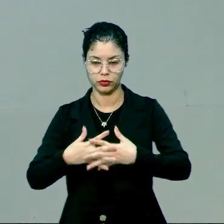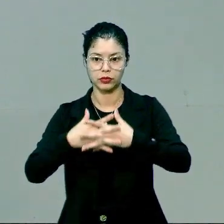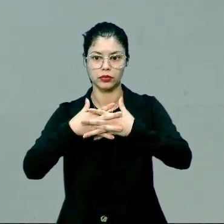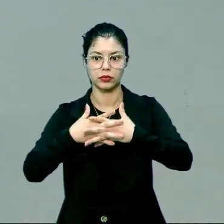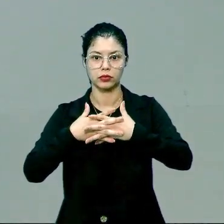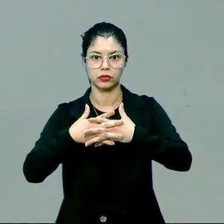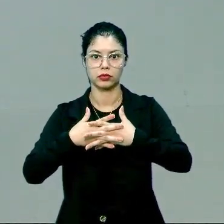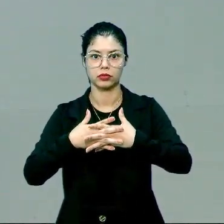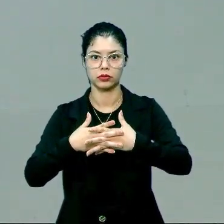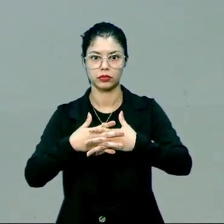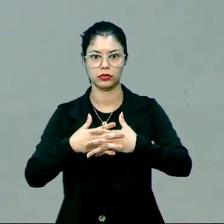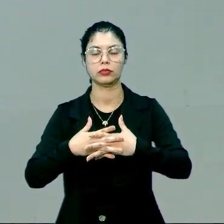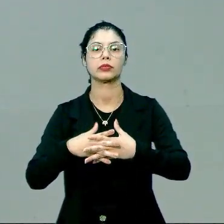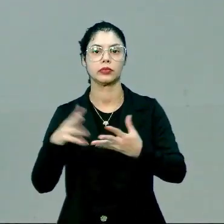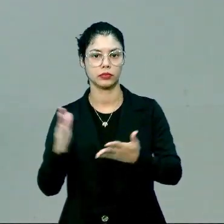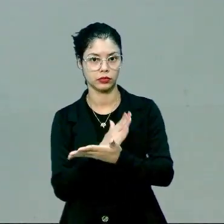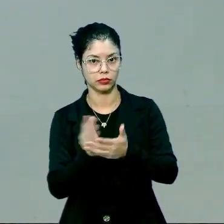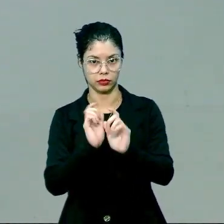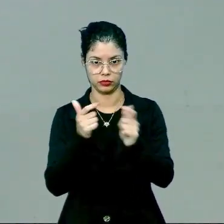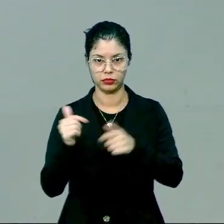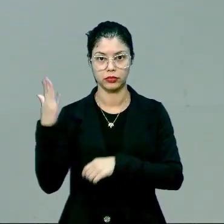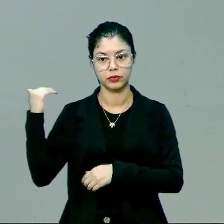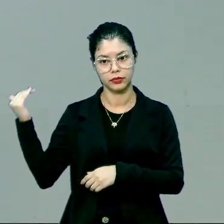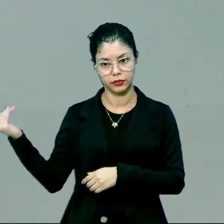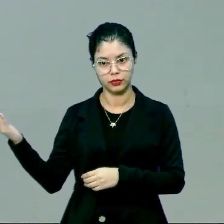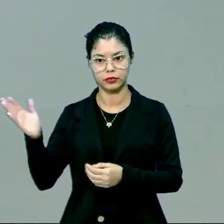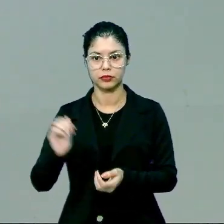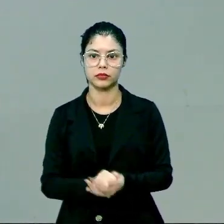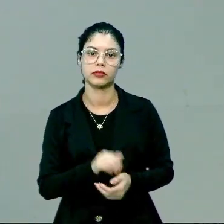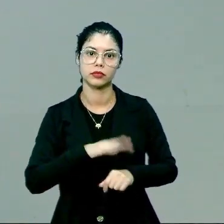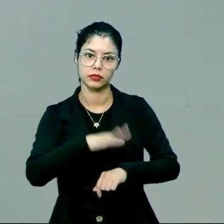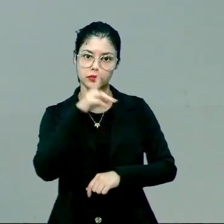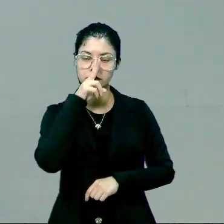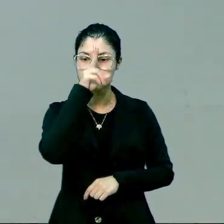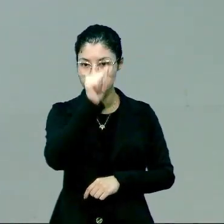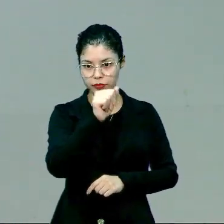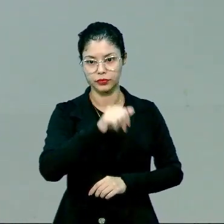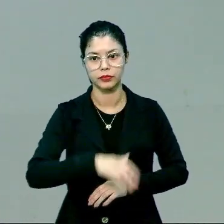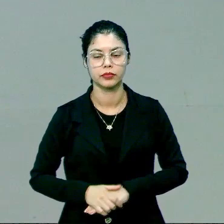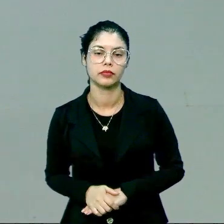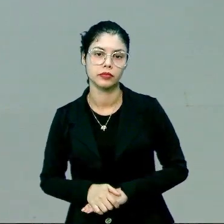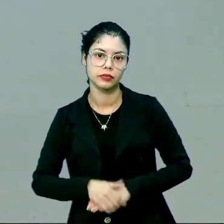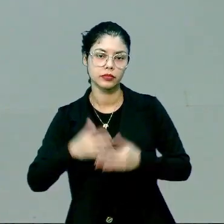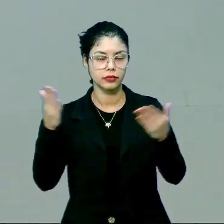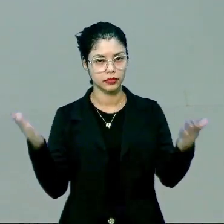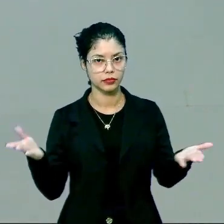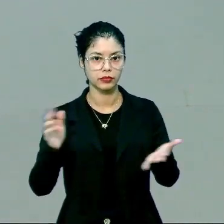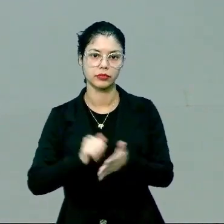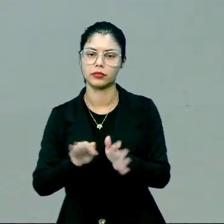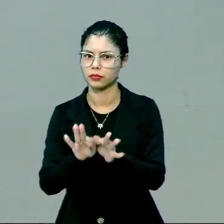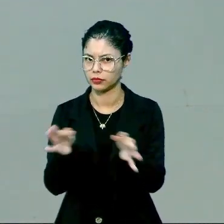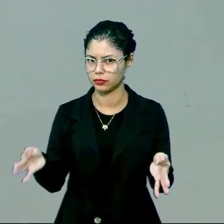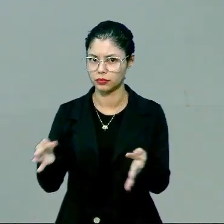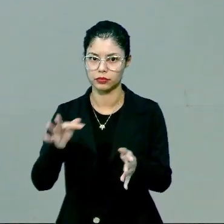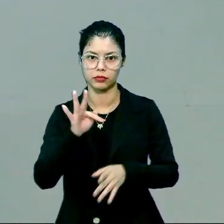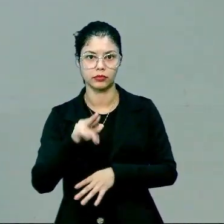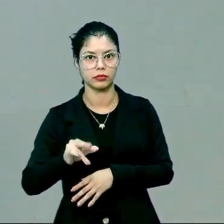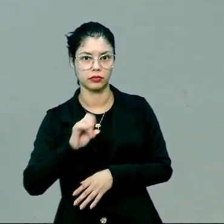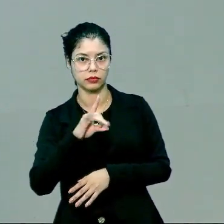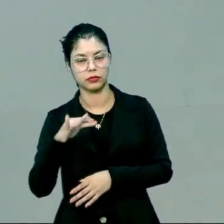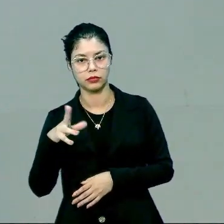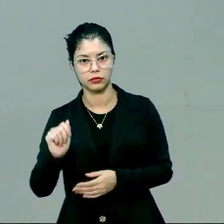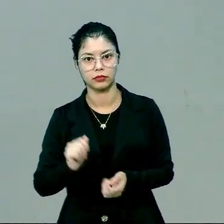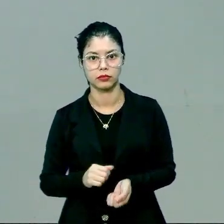eles se formam no Gauten, alguém mais famoso, alguém mais poderoso. E isso é simplesmente fusão nuclear.